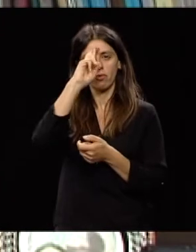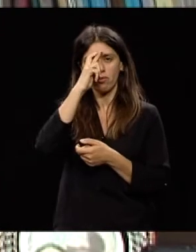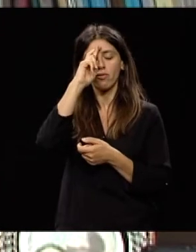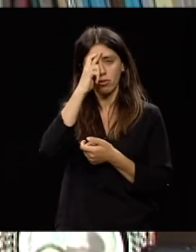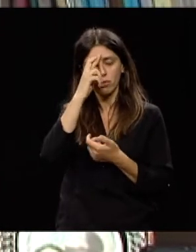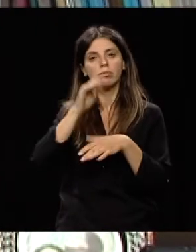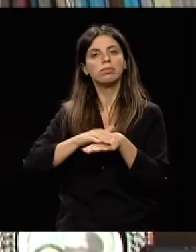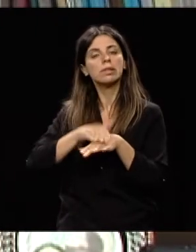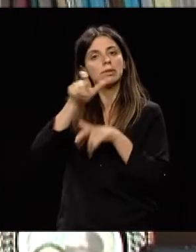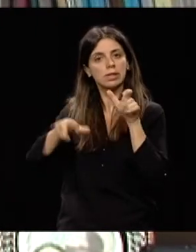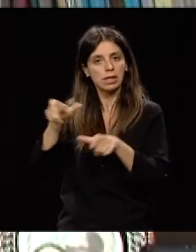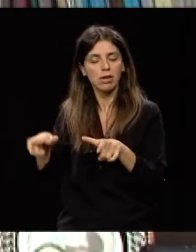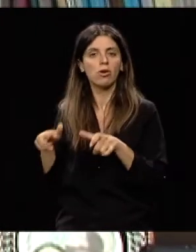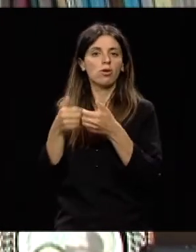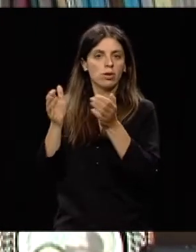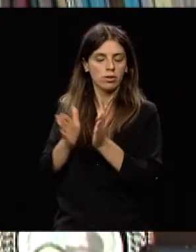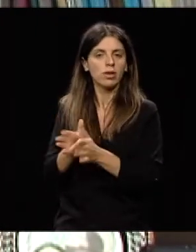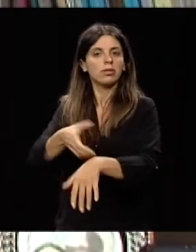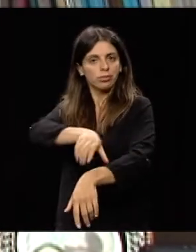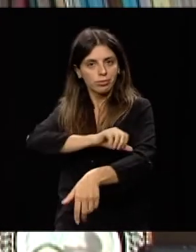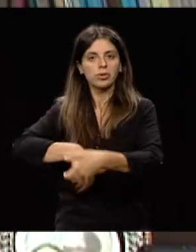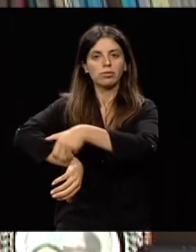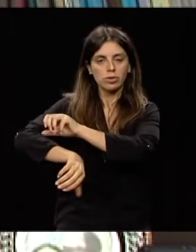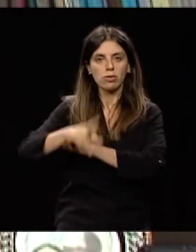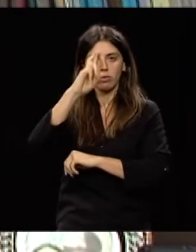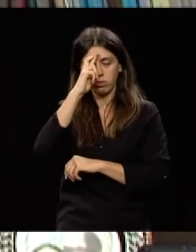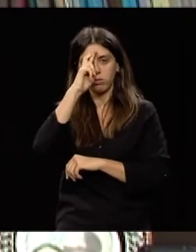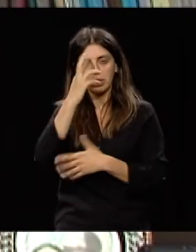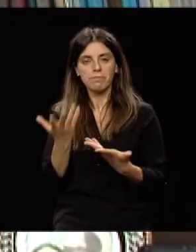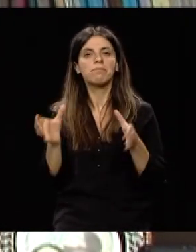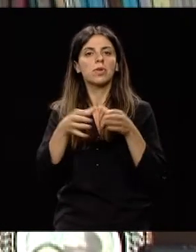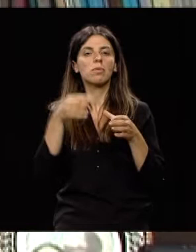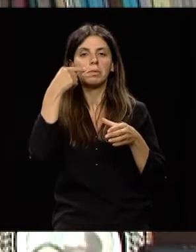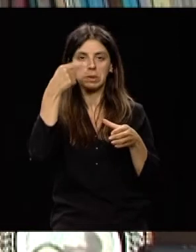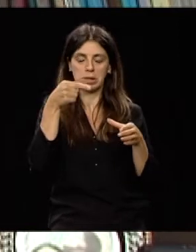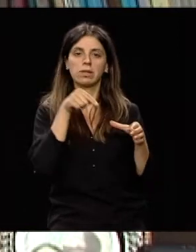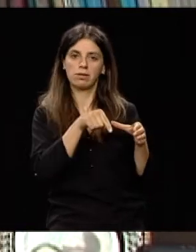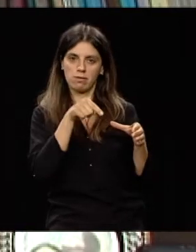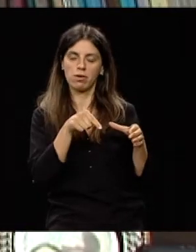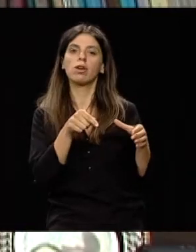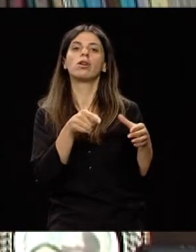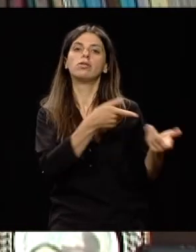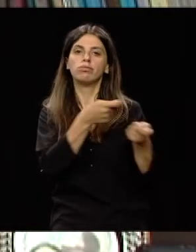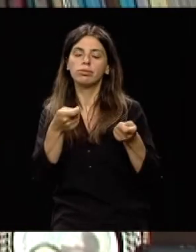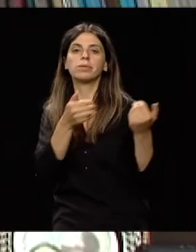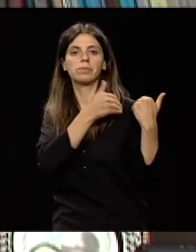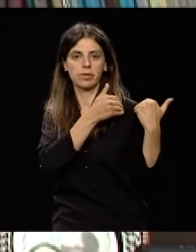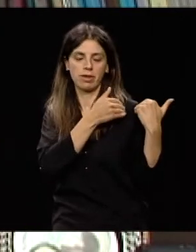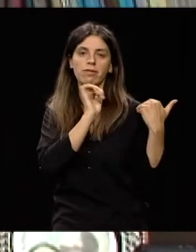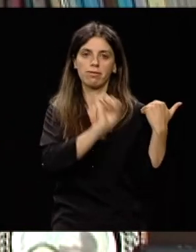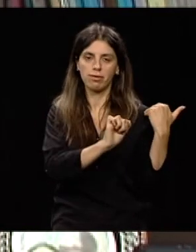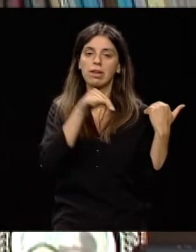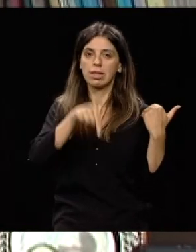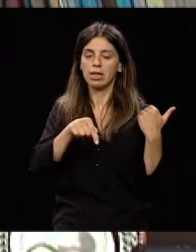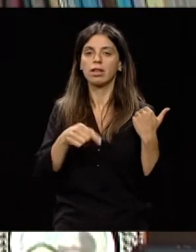só possível pela mobilização de todas as pessoas envolvidas, mas muito em particular pela comissão organizadora e, portanto, há que saudar aqui